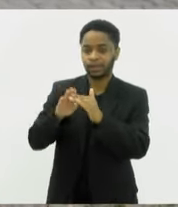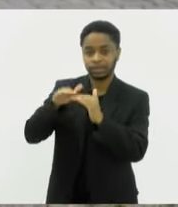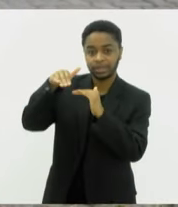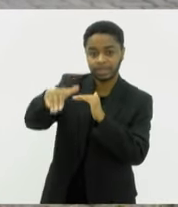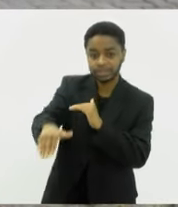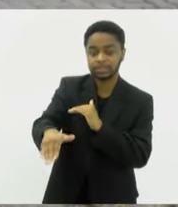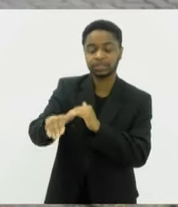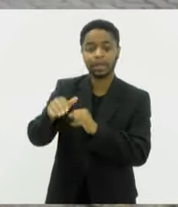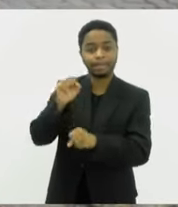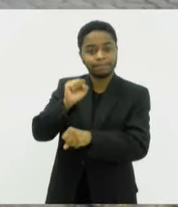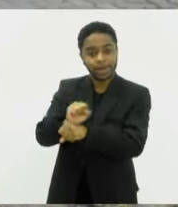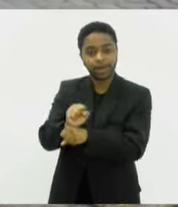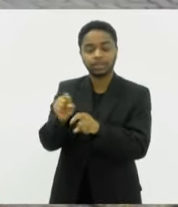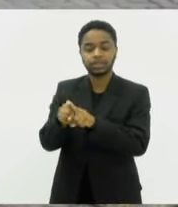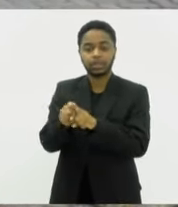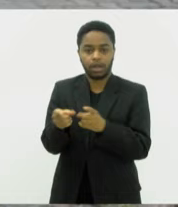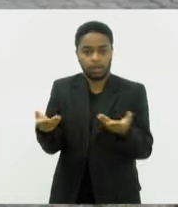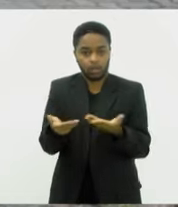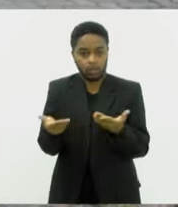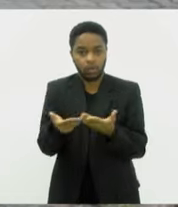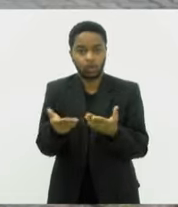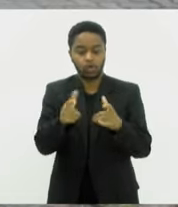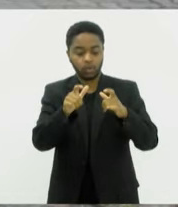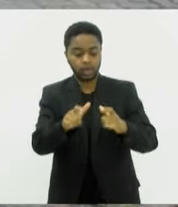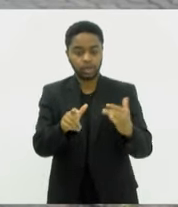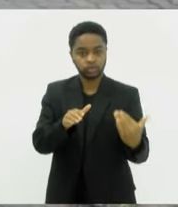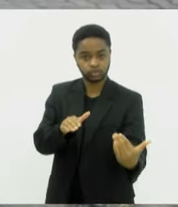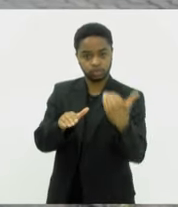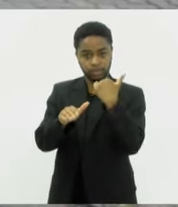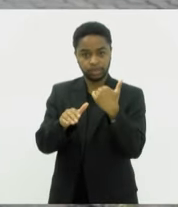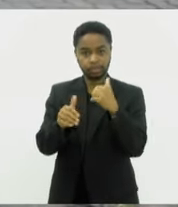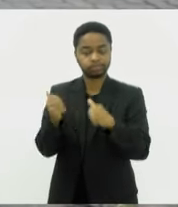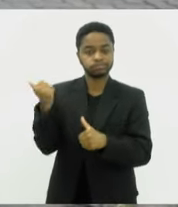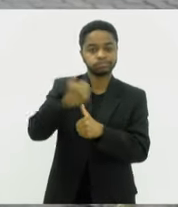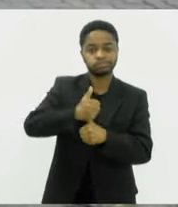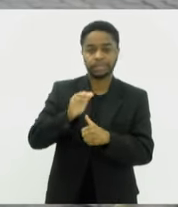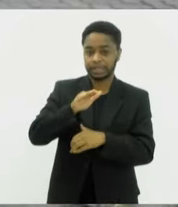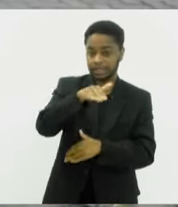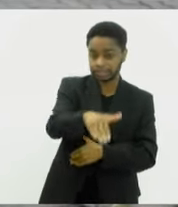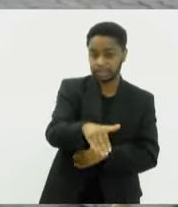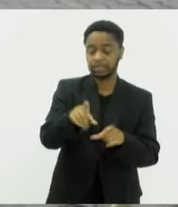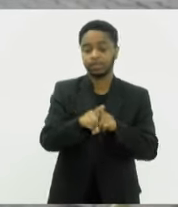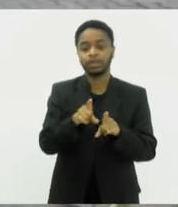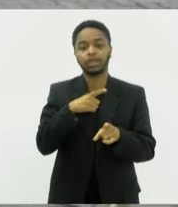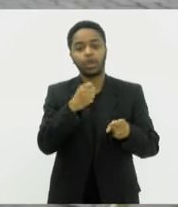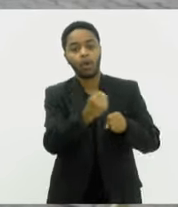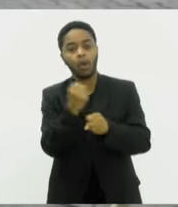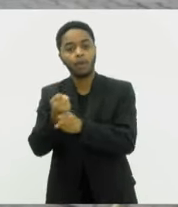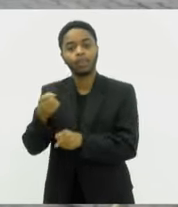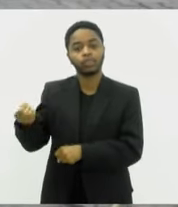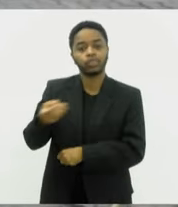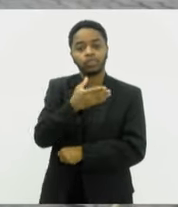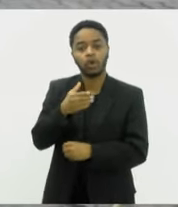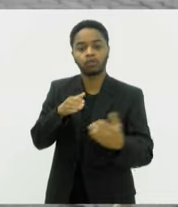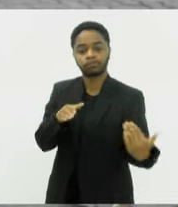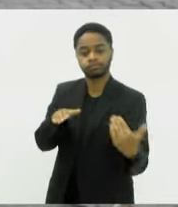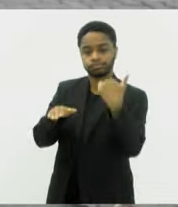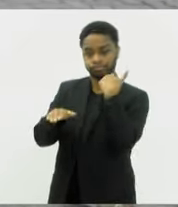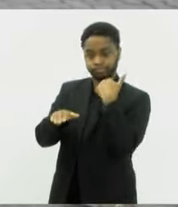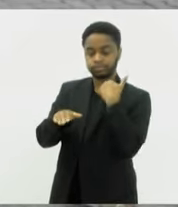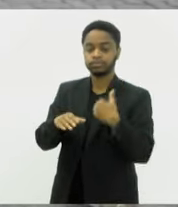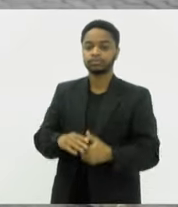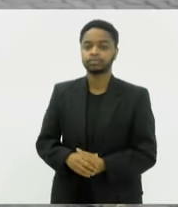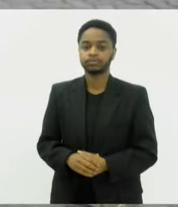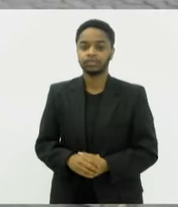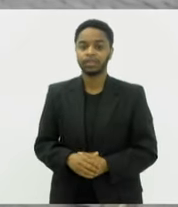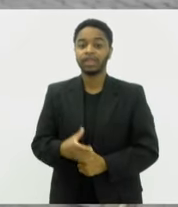descontinuada e a atual pista de subida vai ser a nova pista de descida e vamos construir uma nova pista de subida. A rodovia